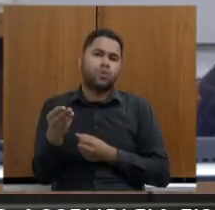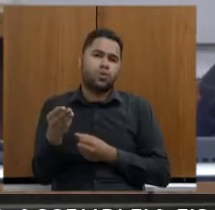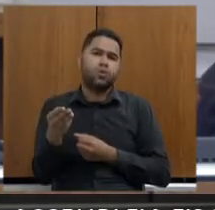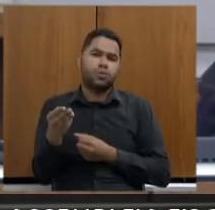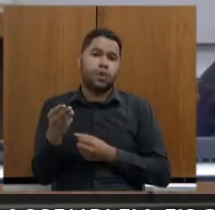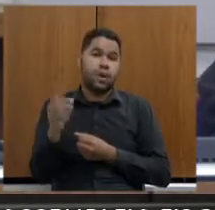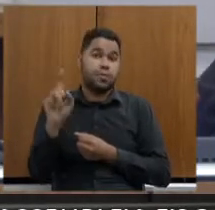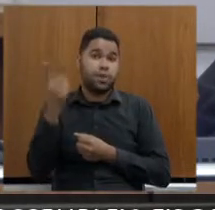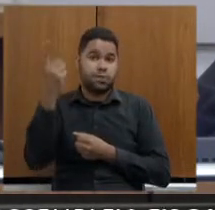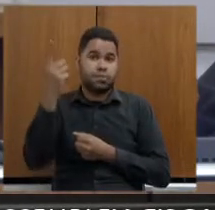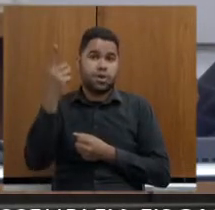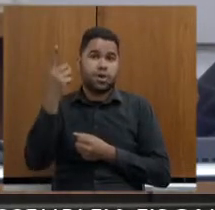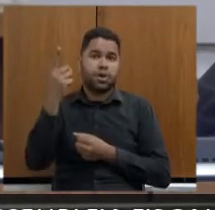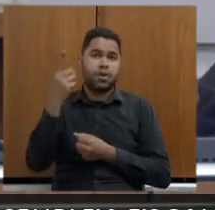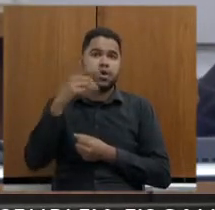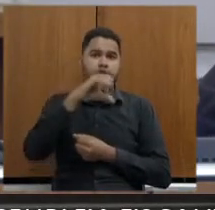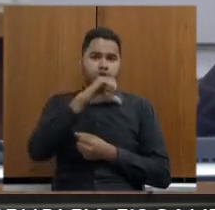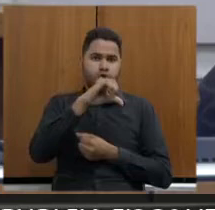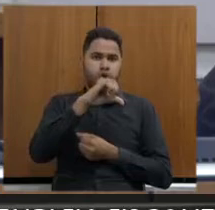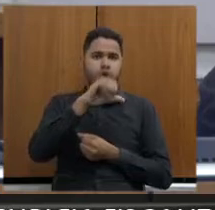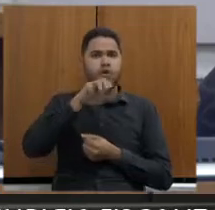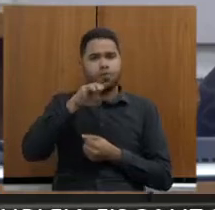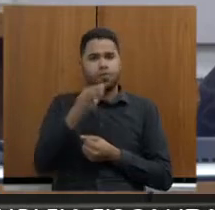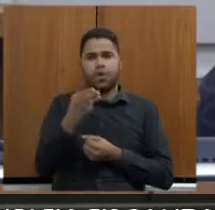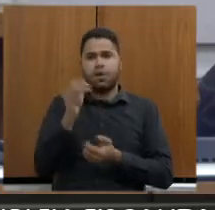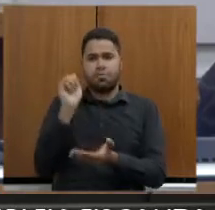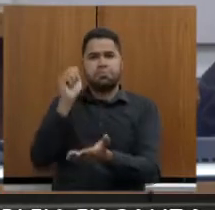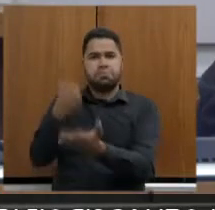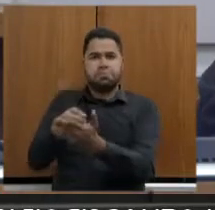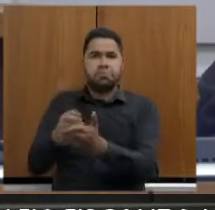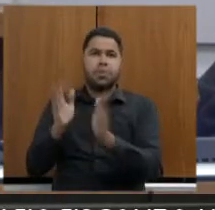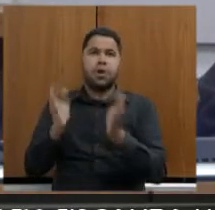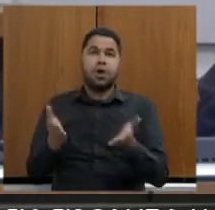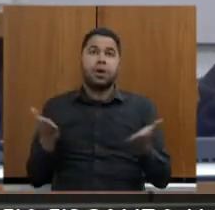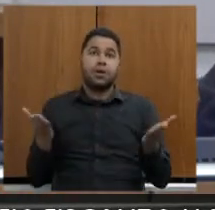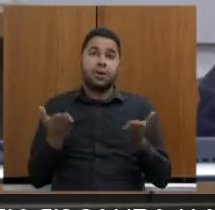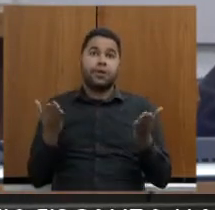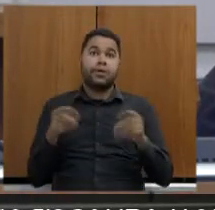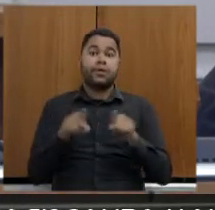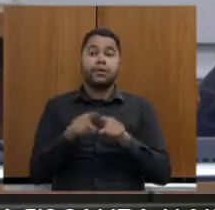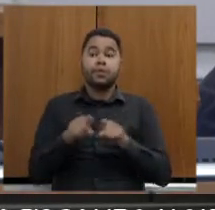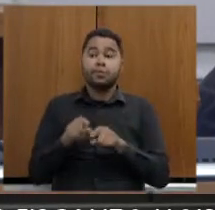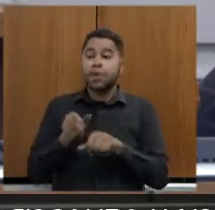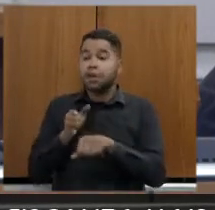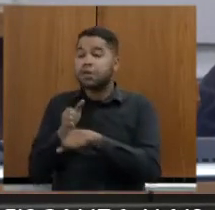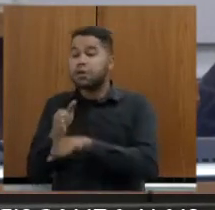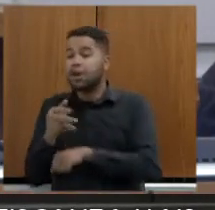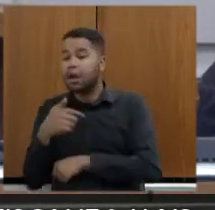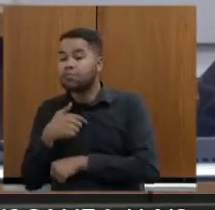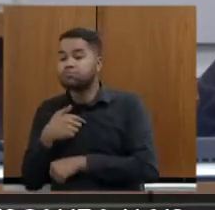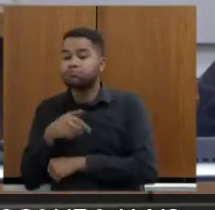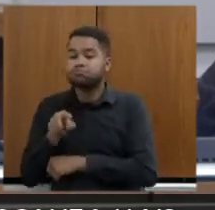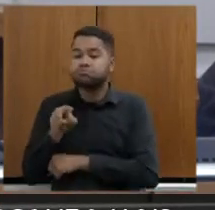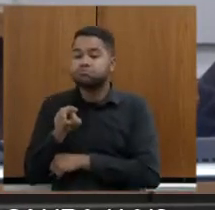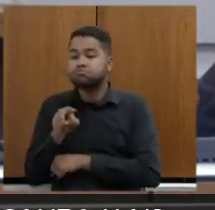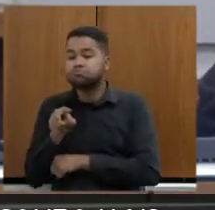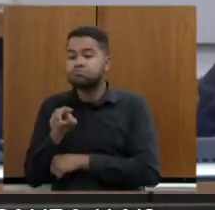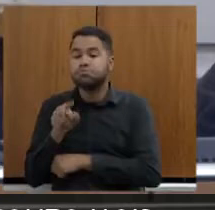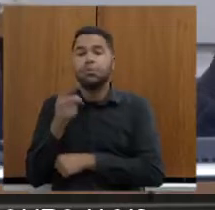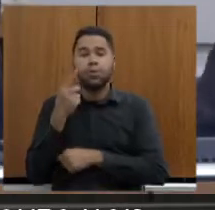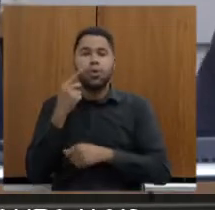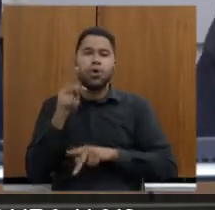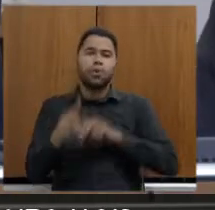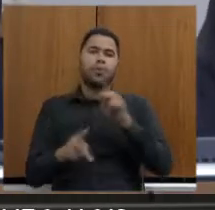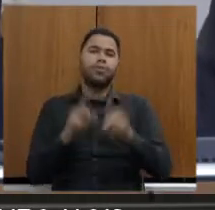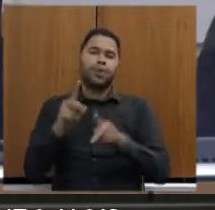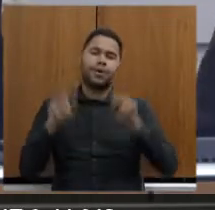a primeira parcela de 9 milhões já está na conta, precisamos, inclusive, ir lá, que a população vai